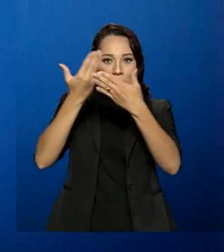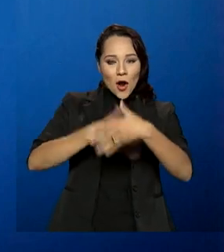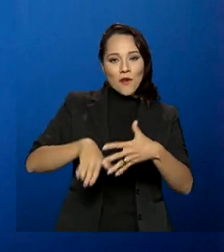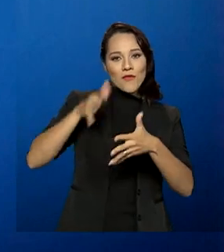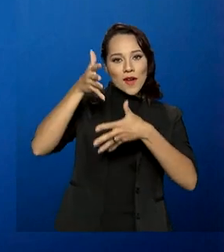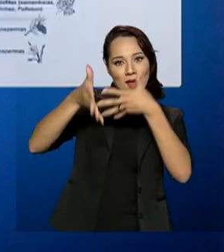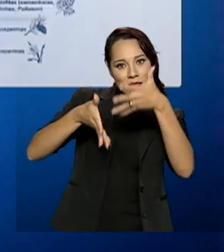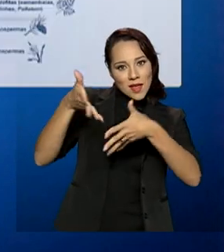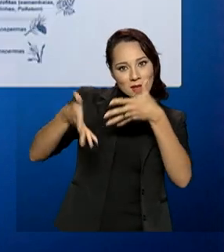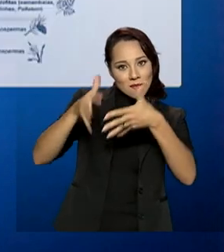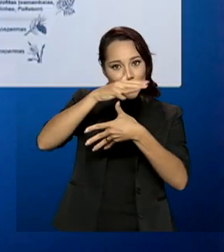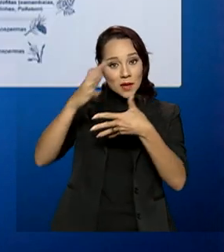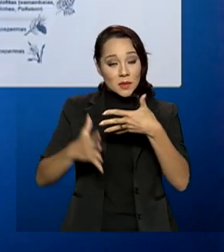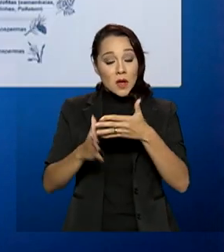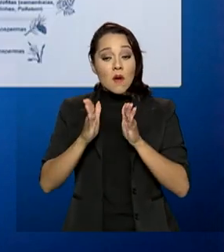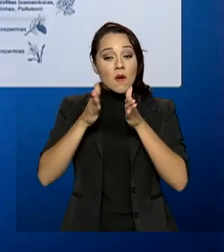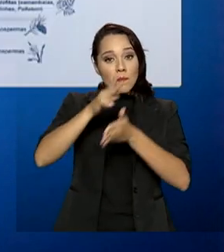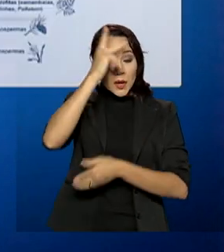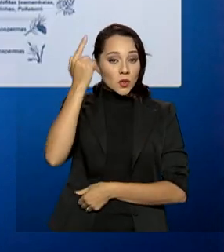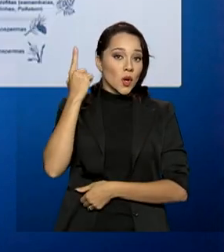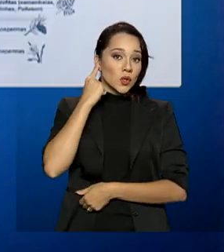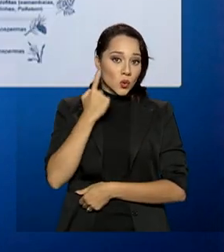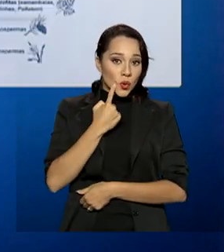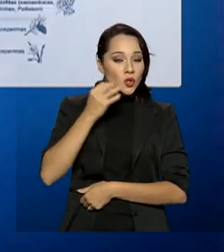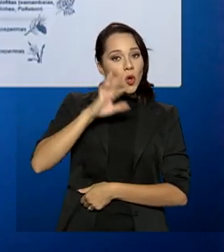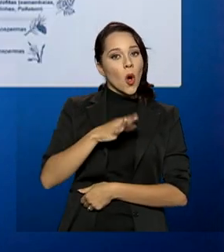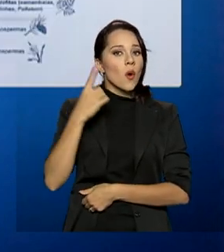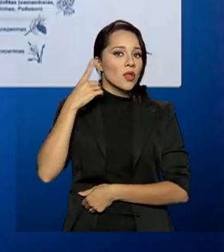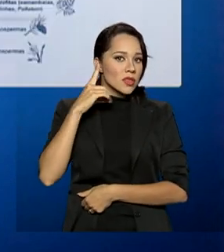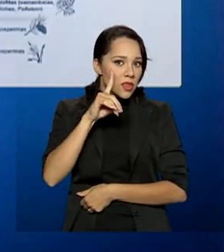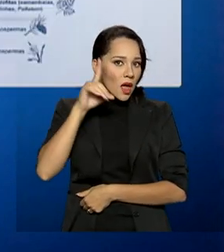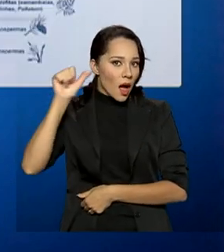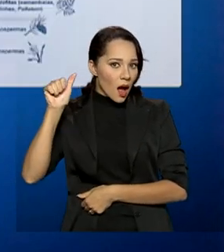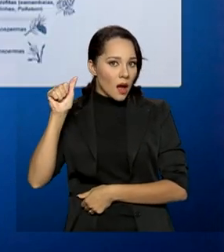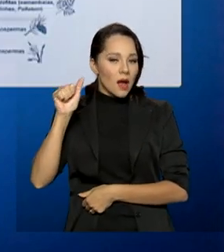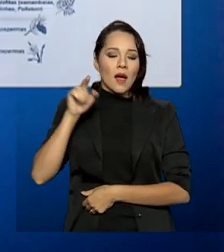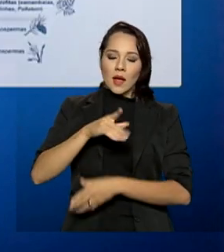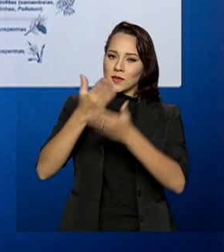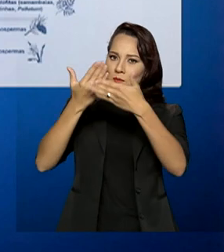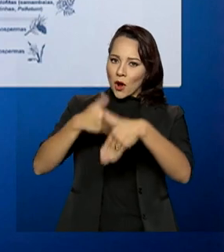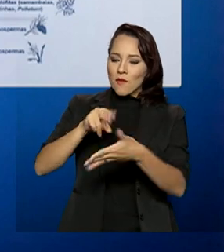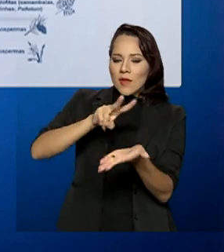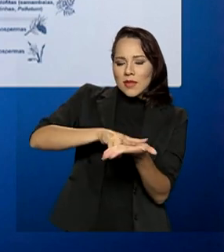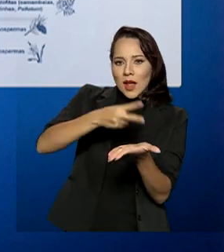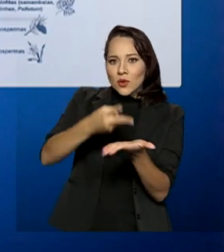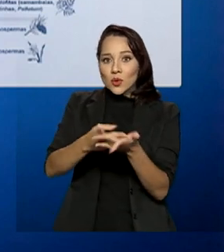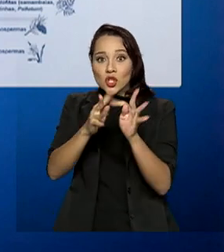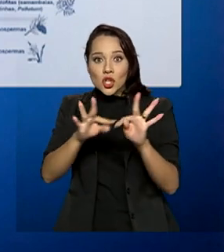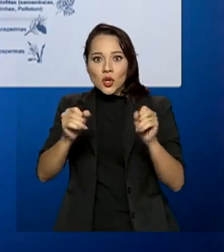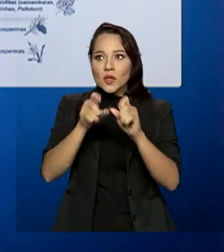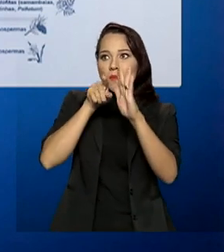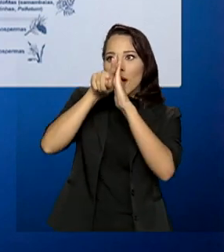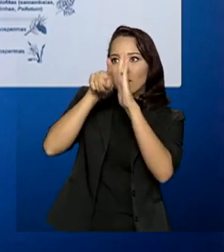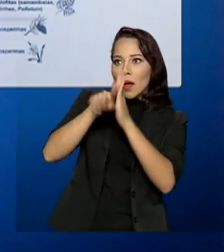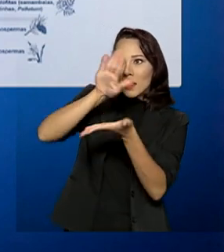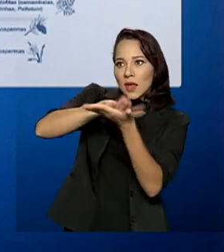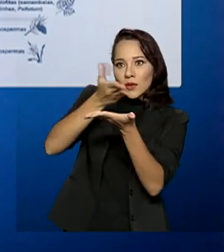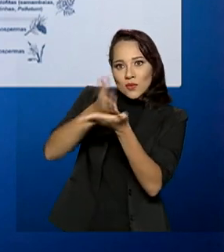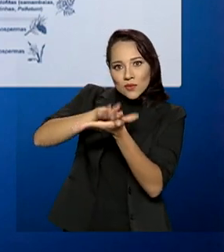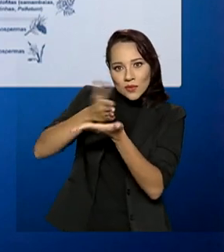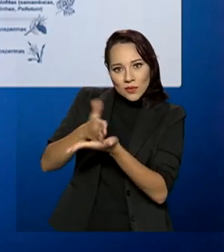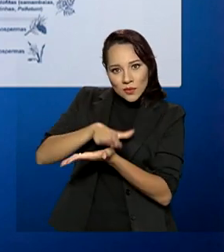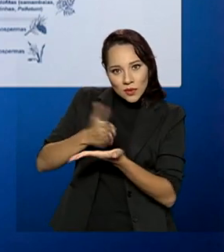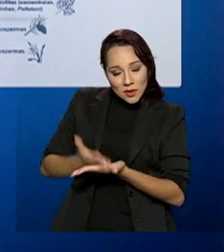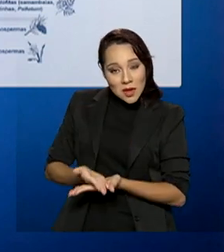Destinado a pessoas surdas ou com deficiência auditiva, o recurso traduz todas as questões e opções de